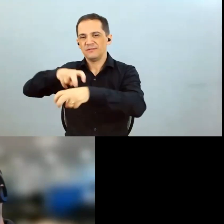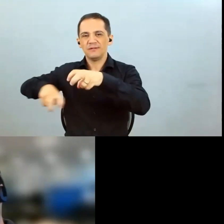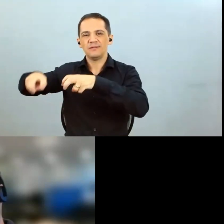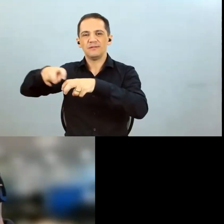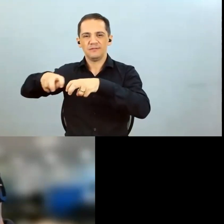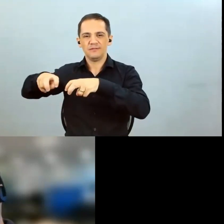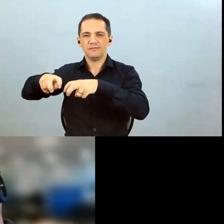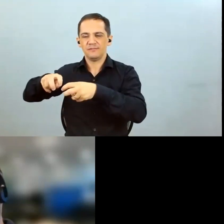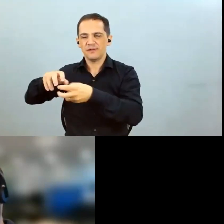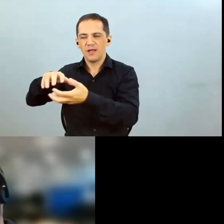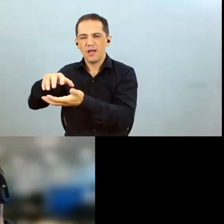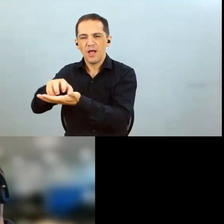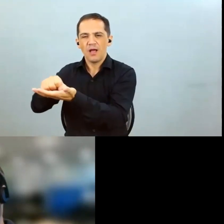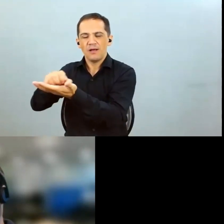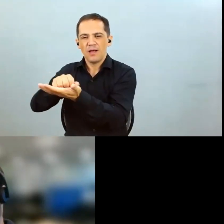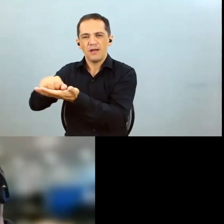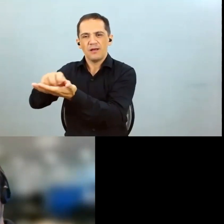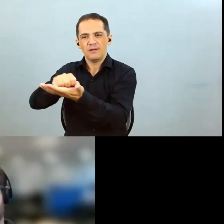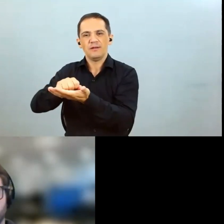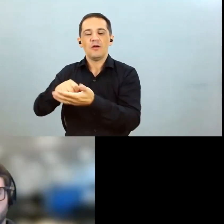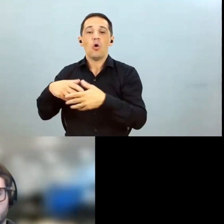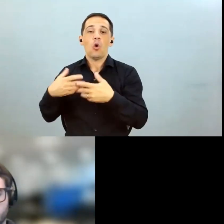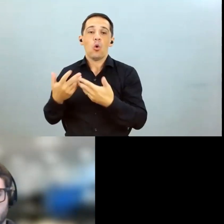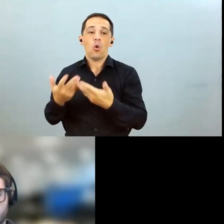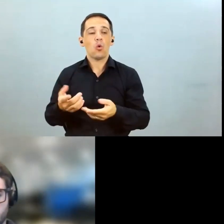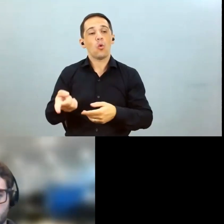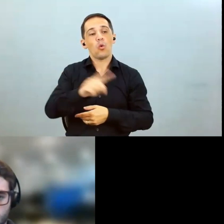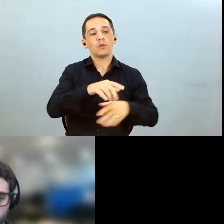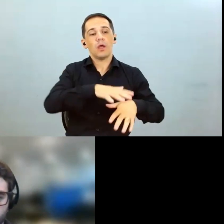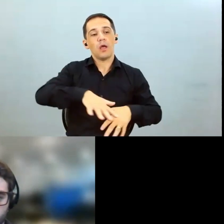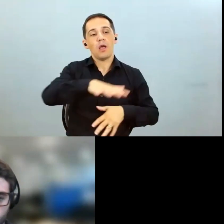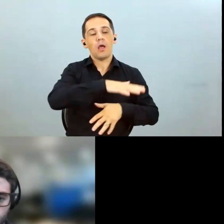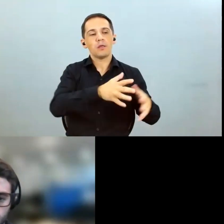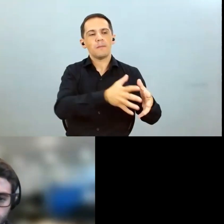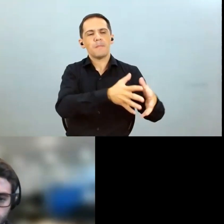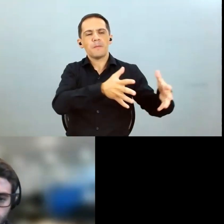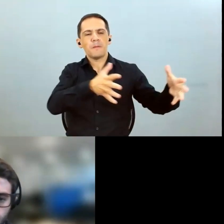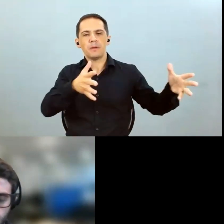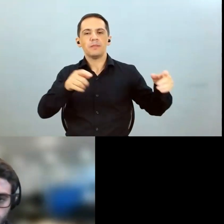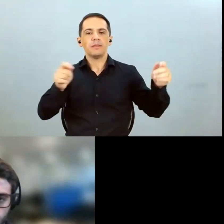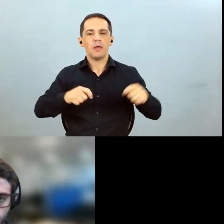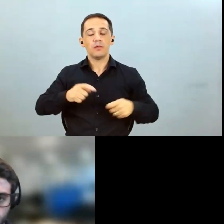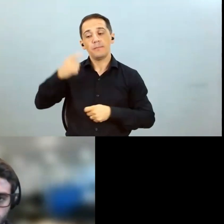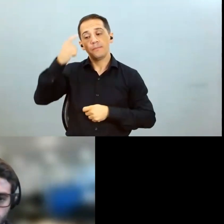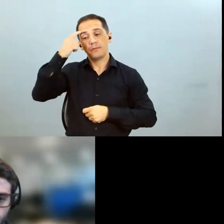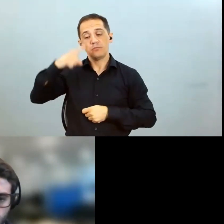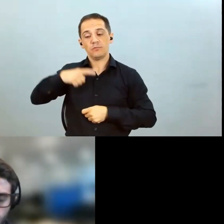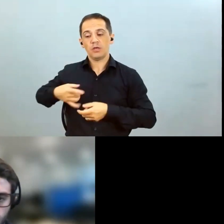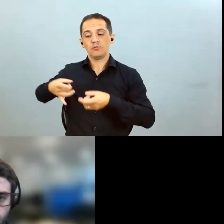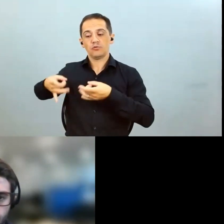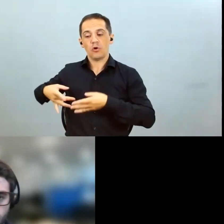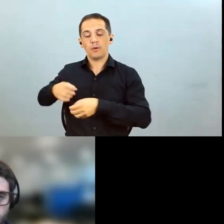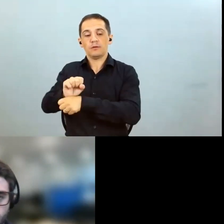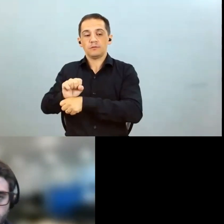então a nossa expansão ela vai se dar em cima de áreas maduras ou áreas de passagem e nós temos então capital para ser alocado nesses novos